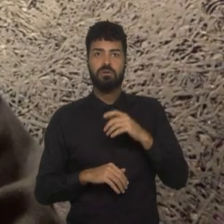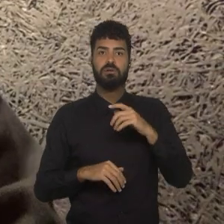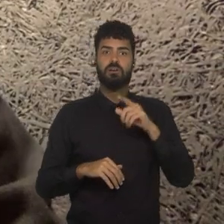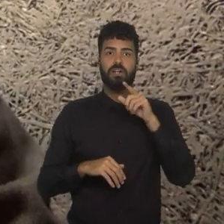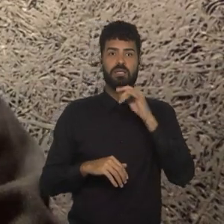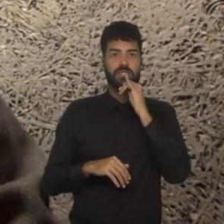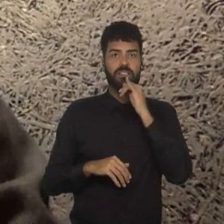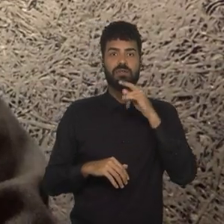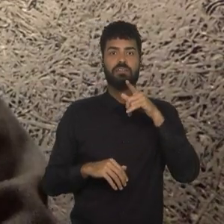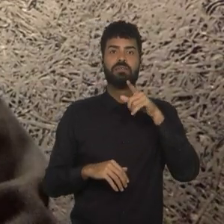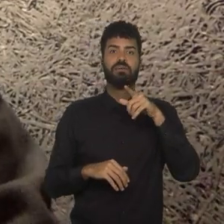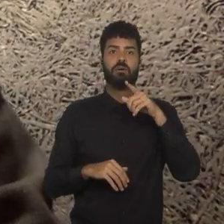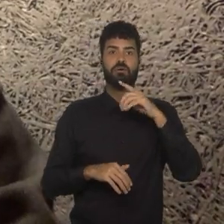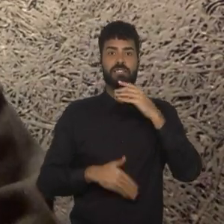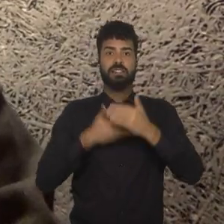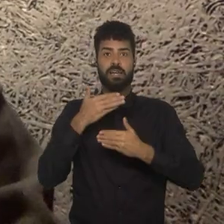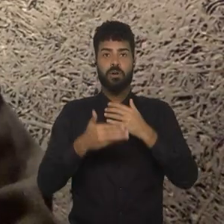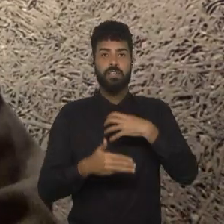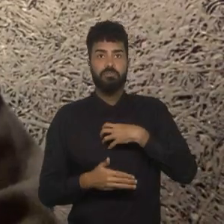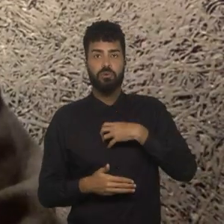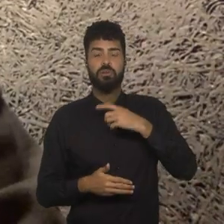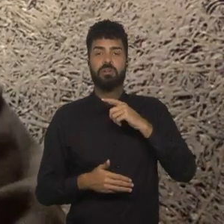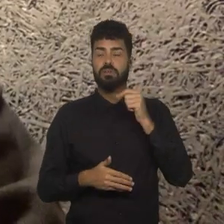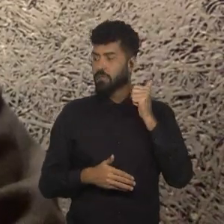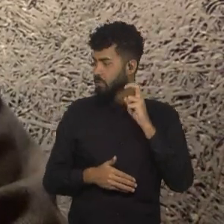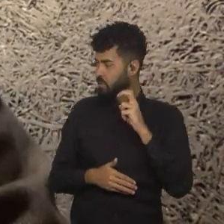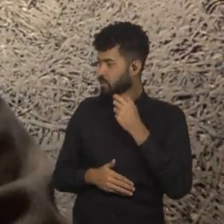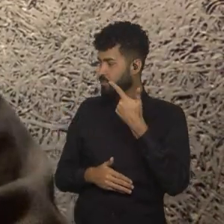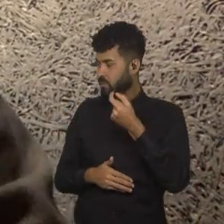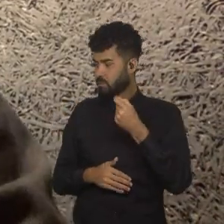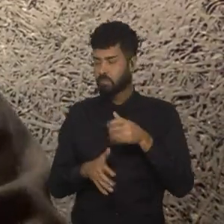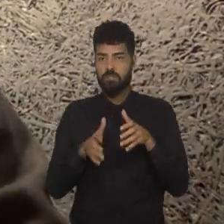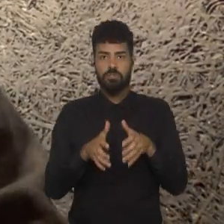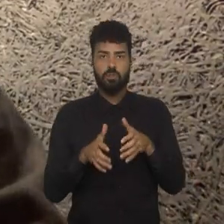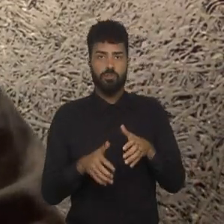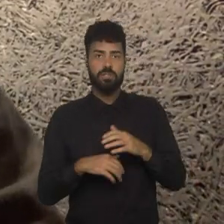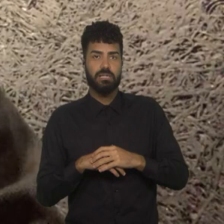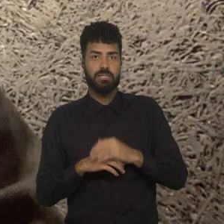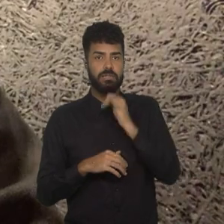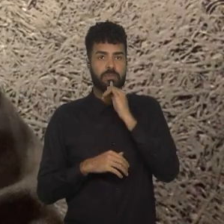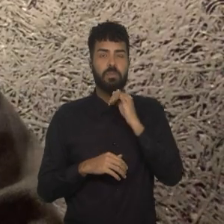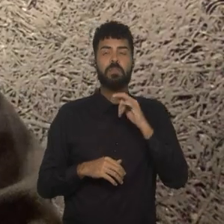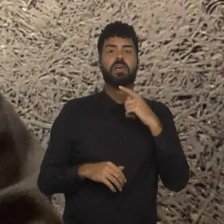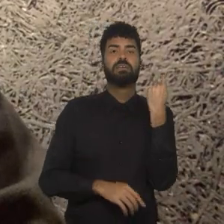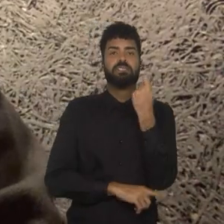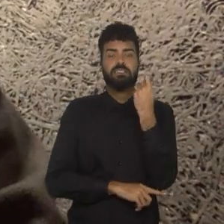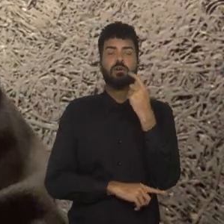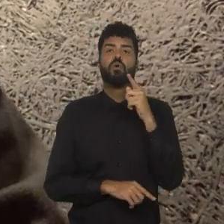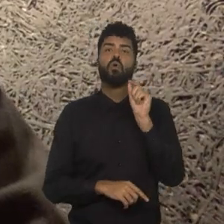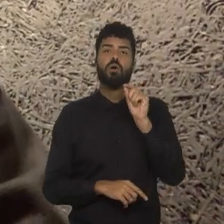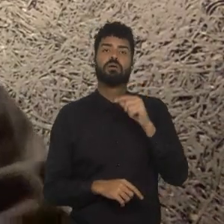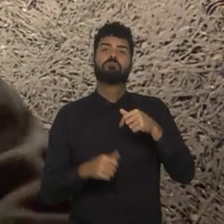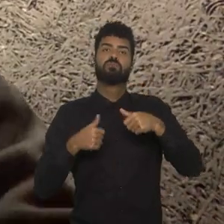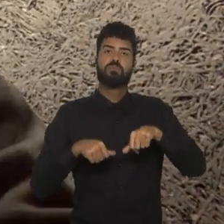a maioria chega ali a 20, a 15, 20 jogos, então é uma seleção que, bem da verdade,